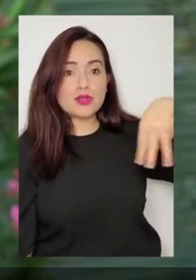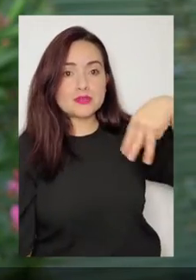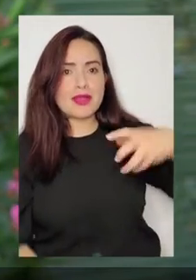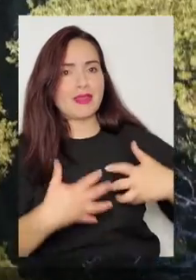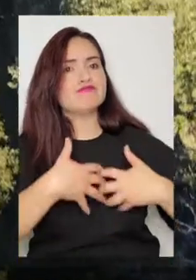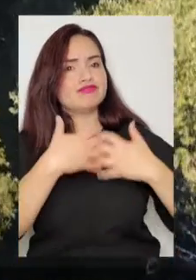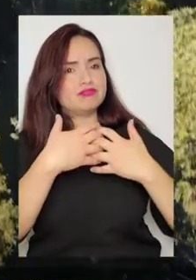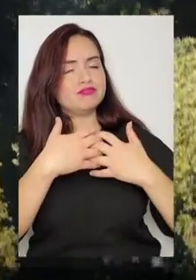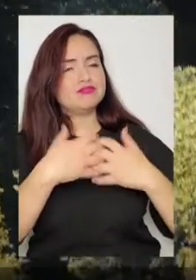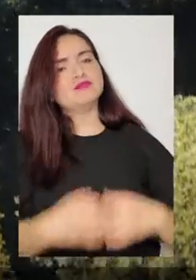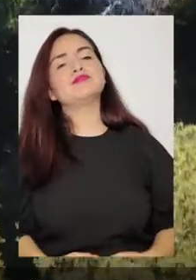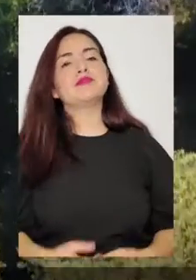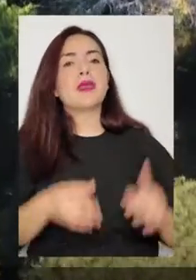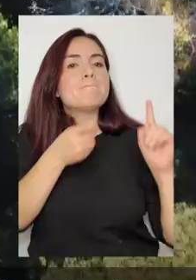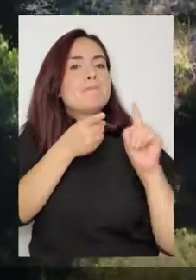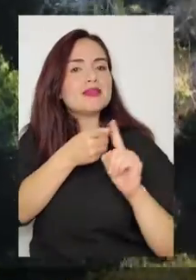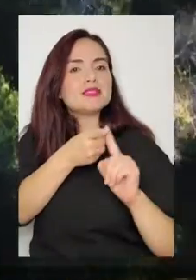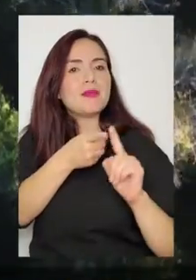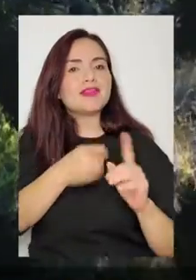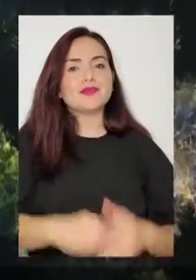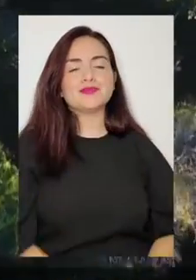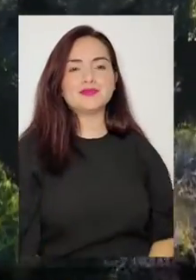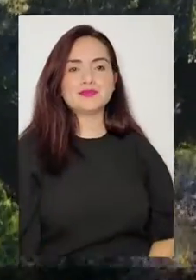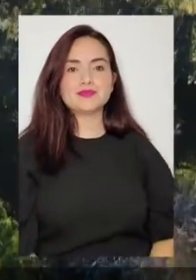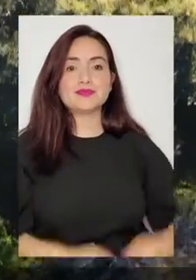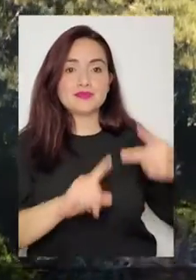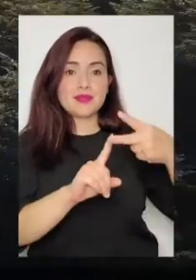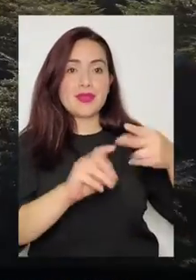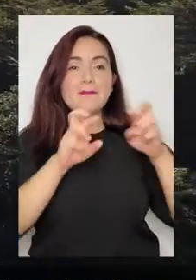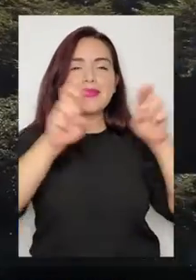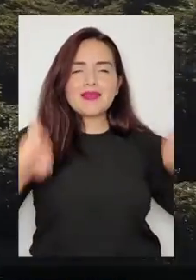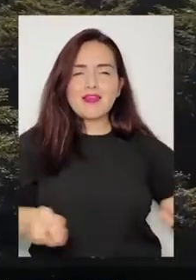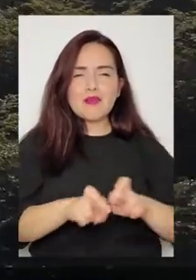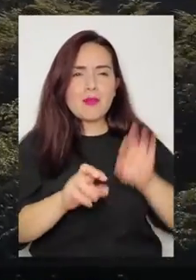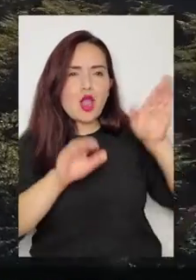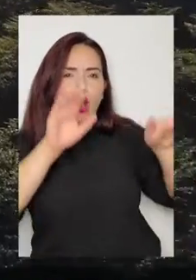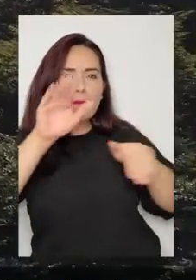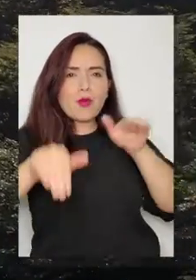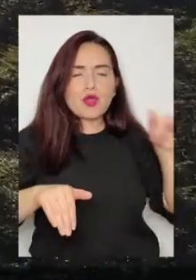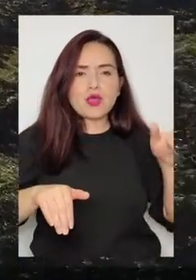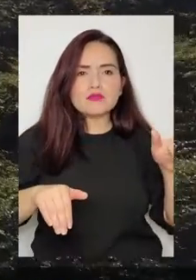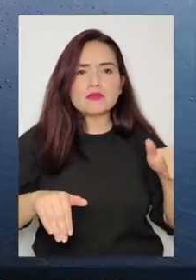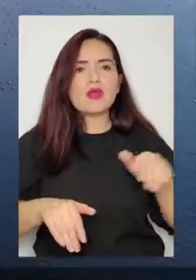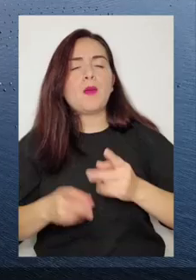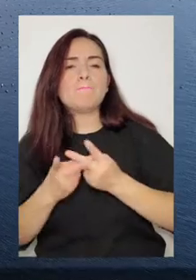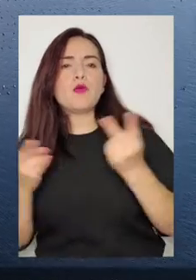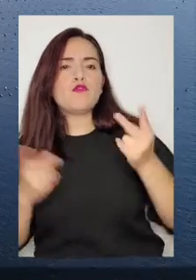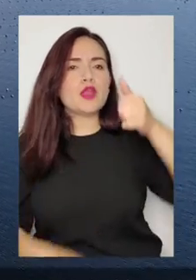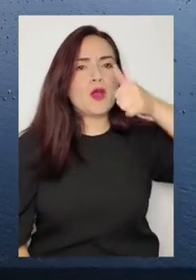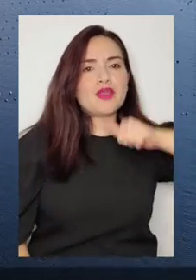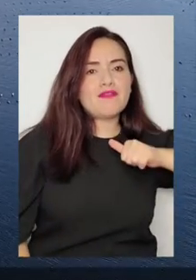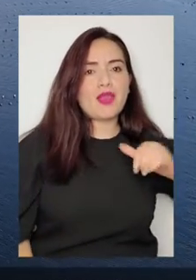municipalidades e acelerar de uma forma participativa. Em plataformas que convoquem o setor público,